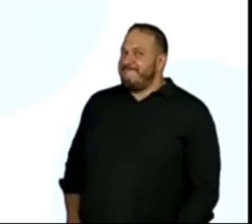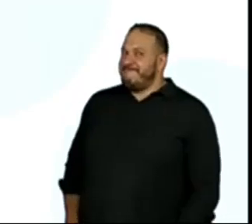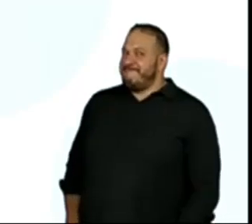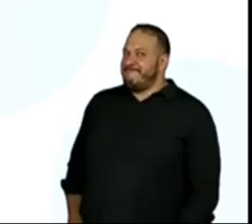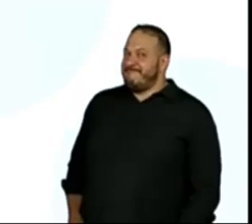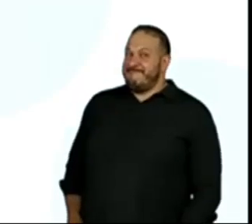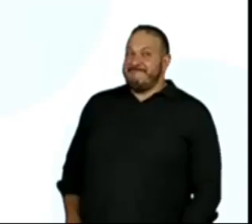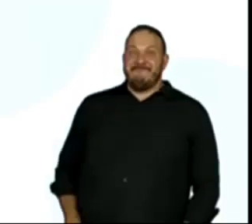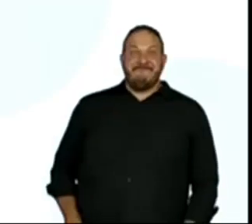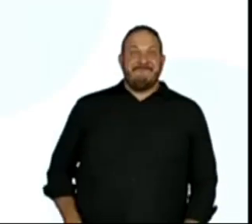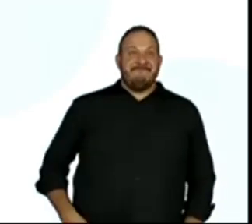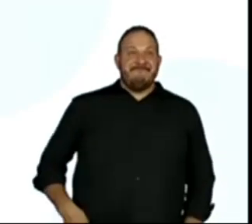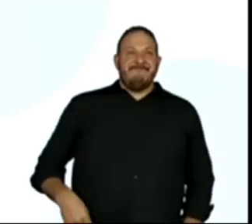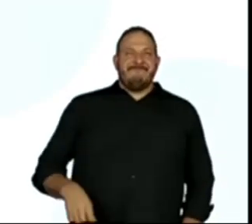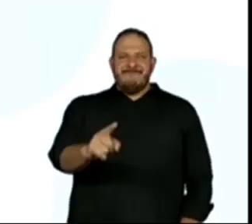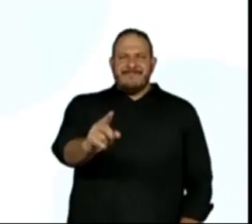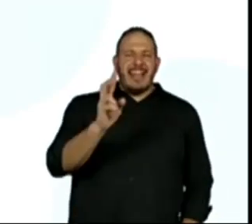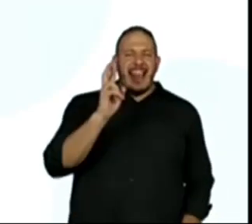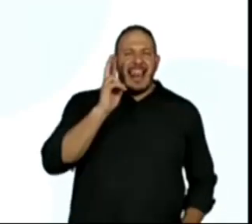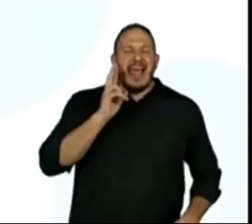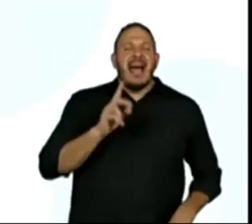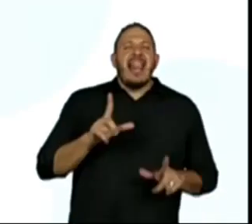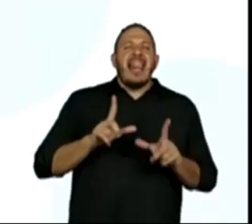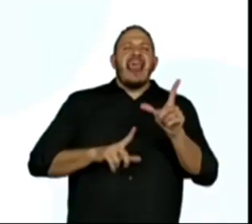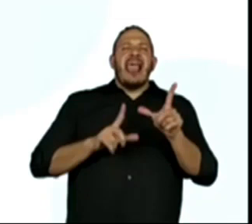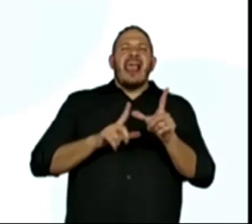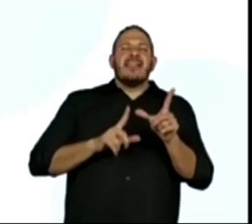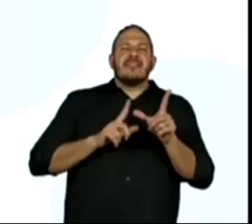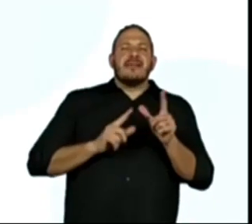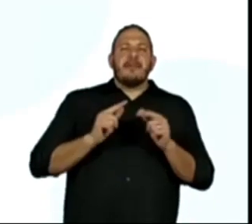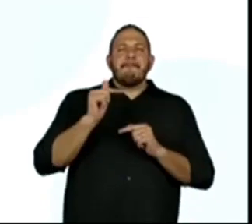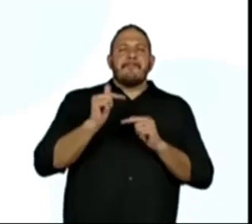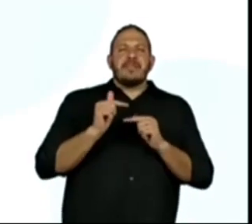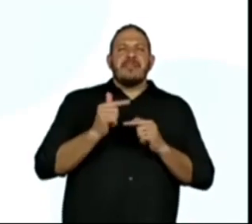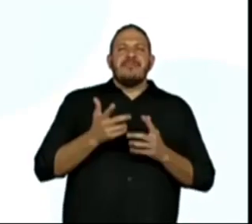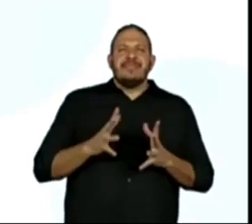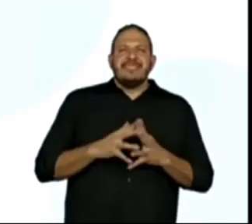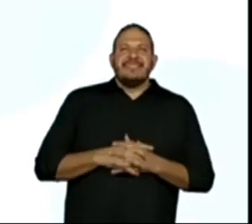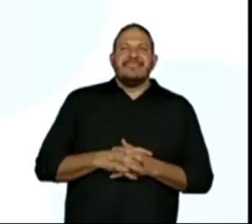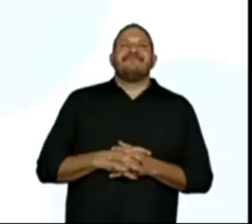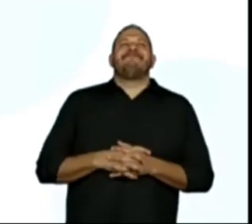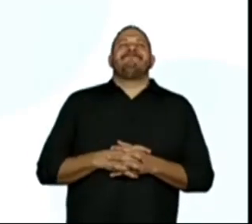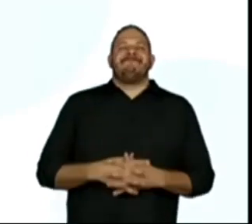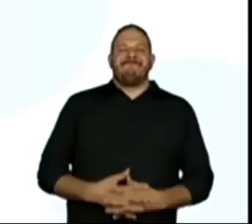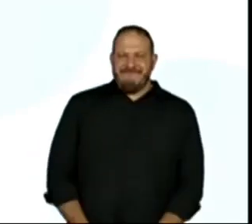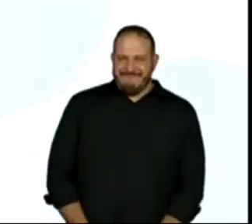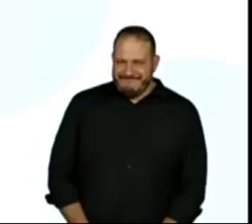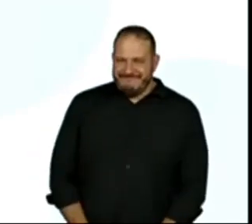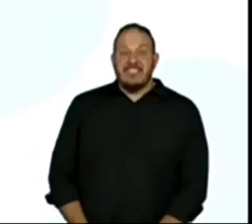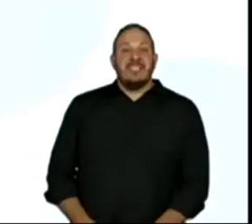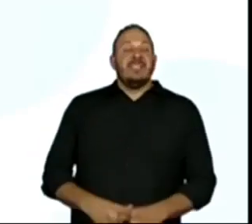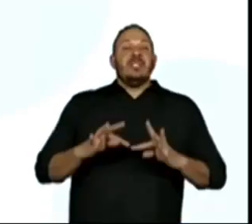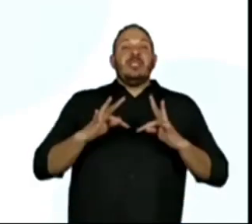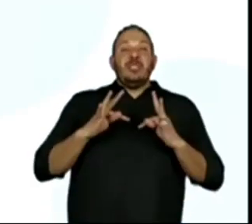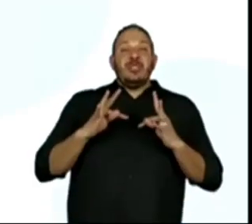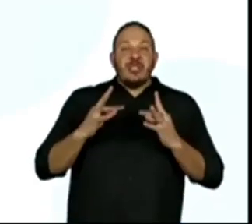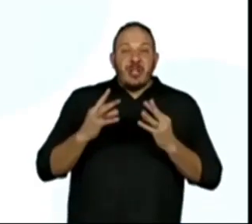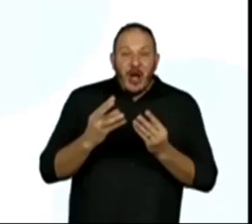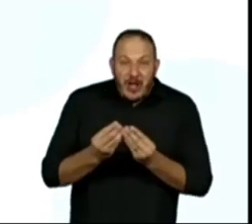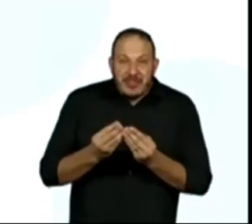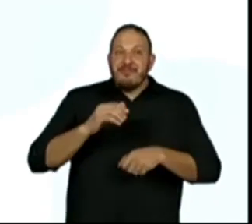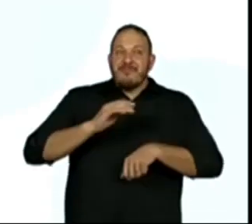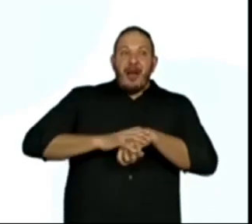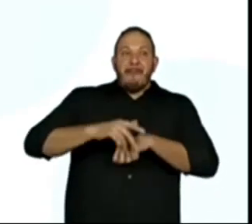Turma da ProCristina, letra minúscula. Aonde mais? Todos, legal, todos os países.